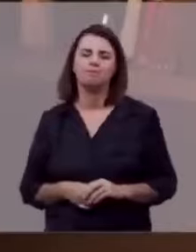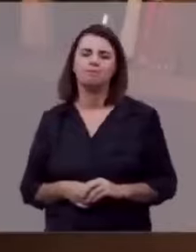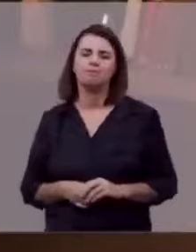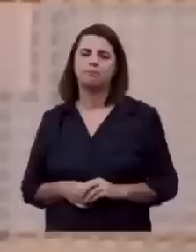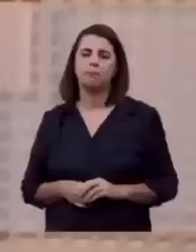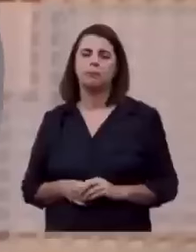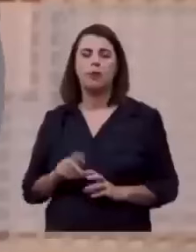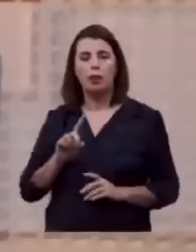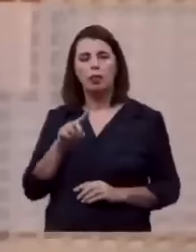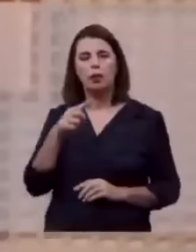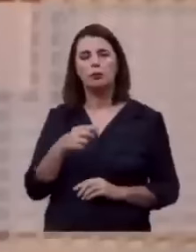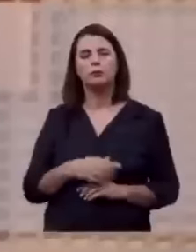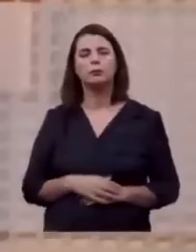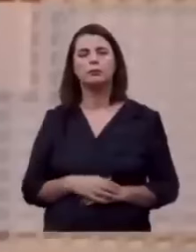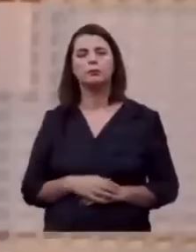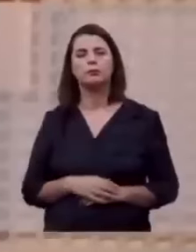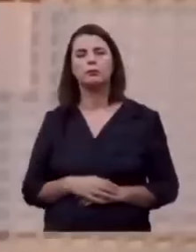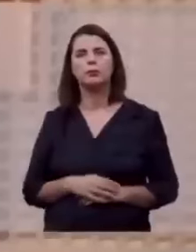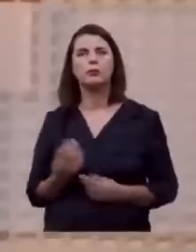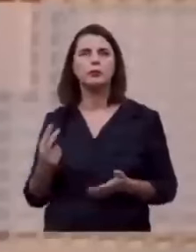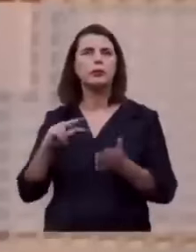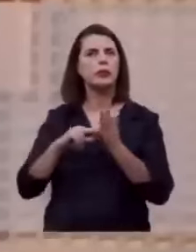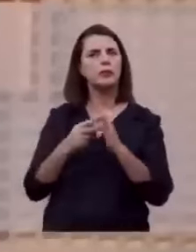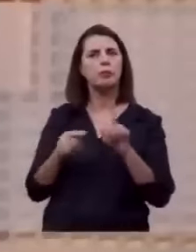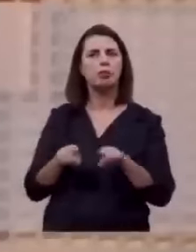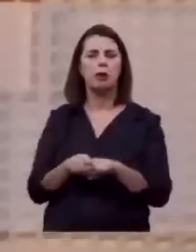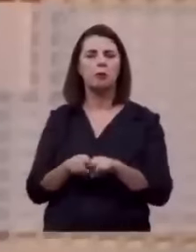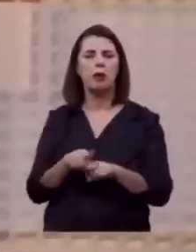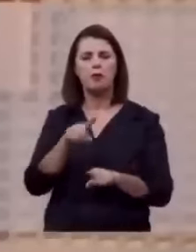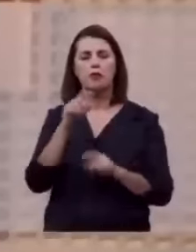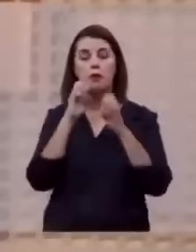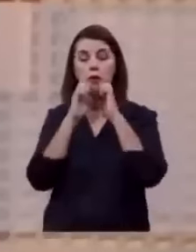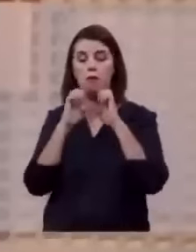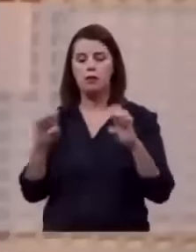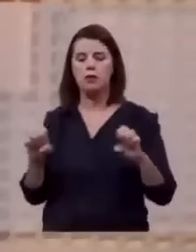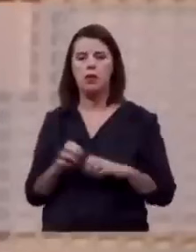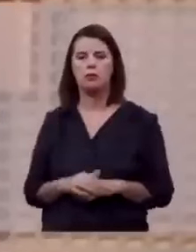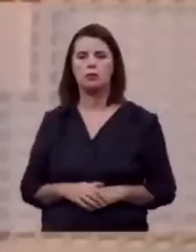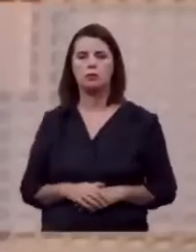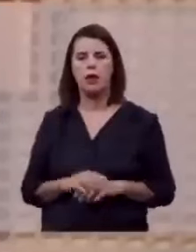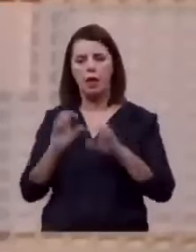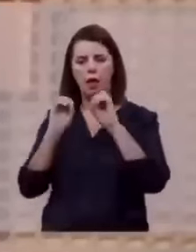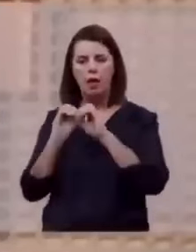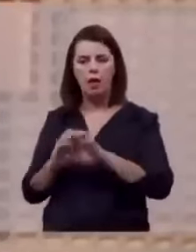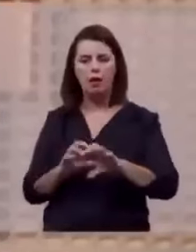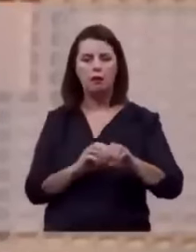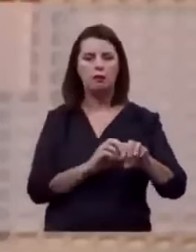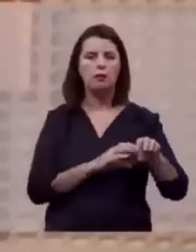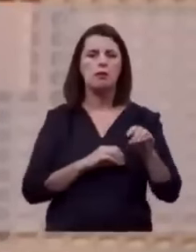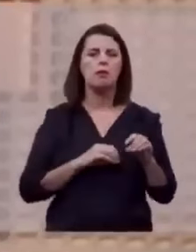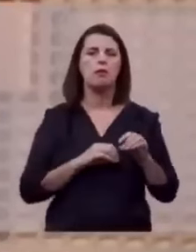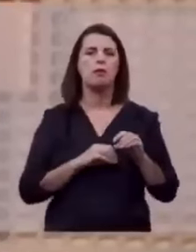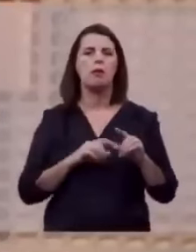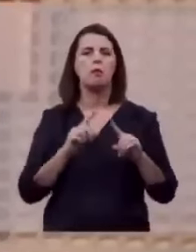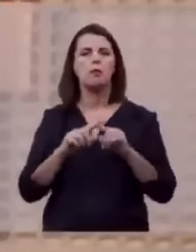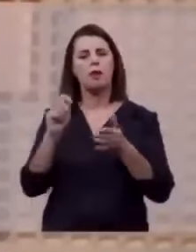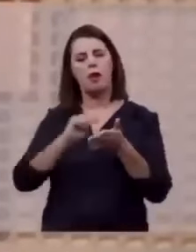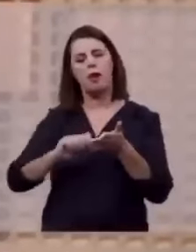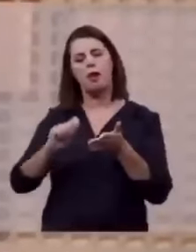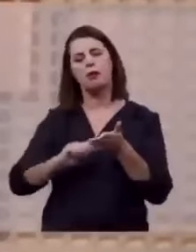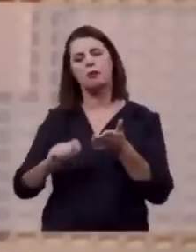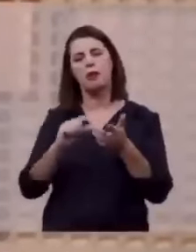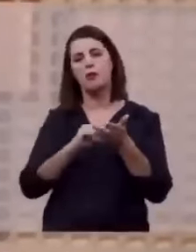Mas então, faz sentido também você evangelizar, porque está escrito que,